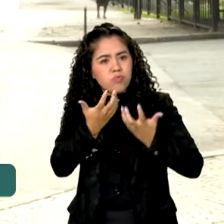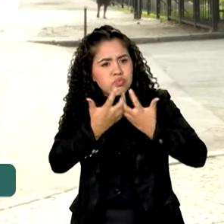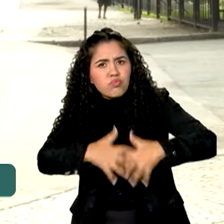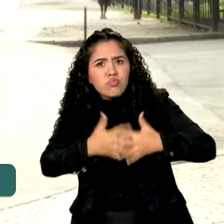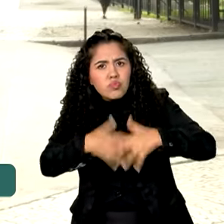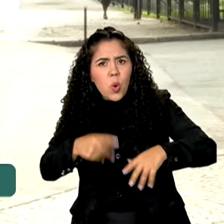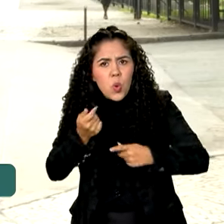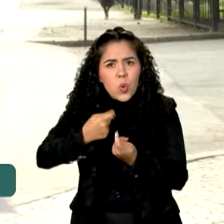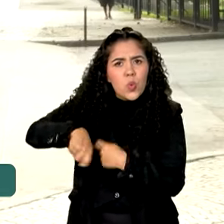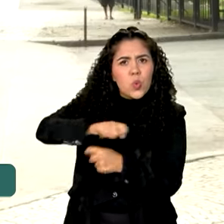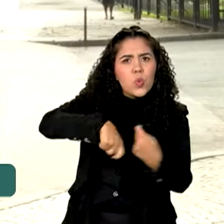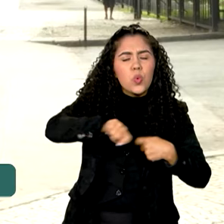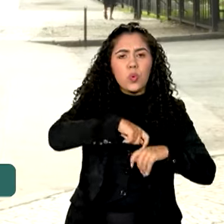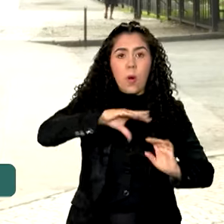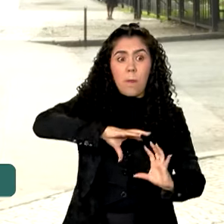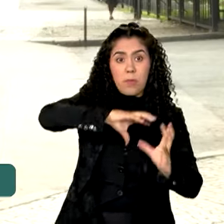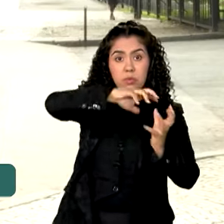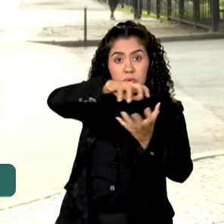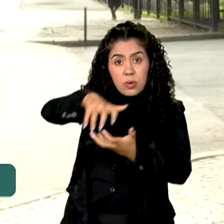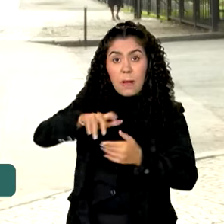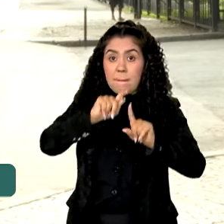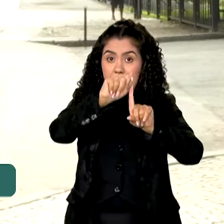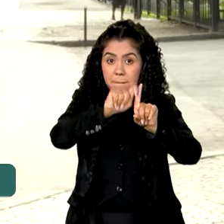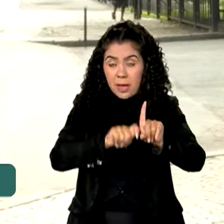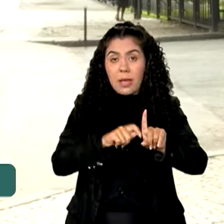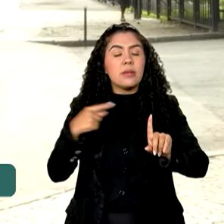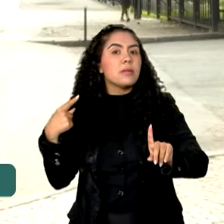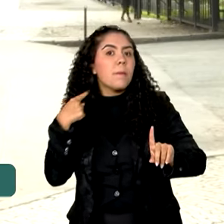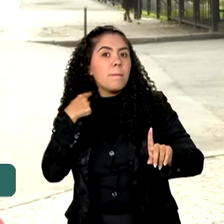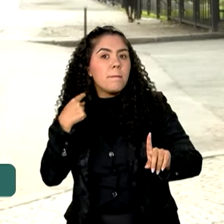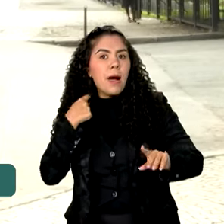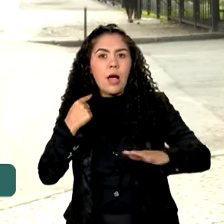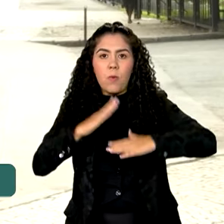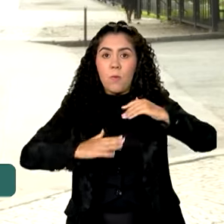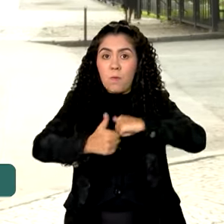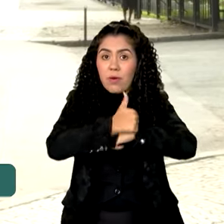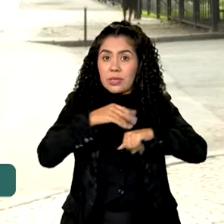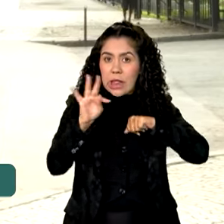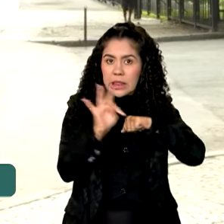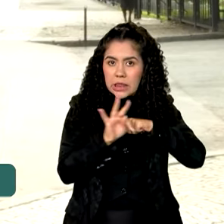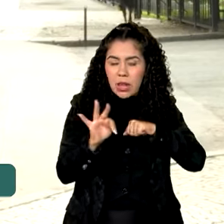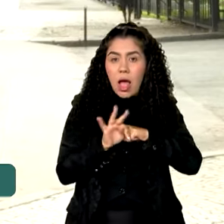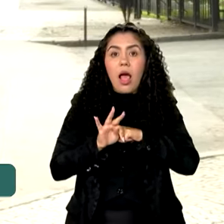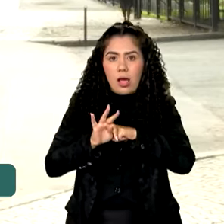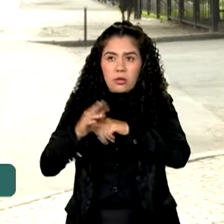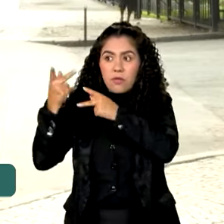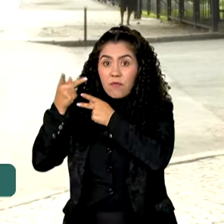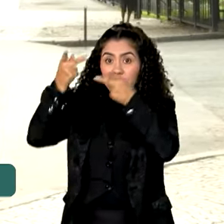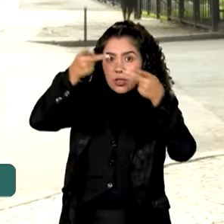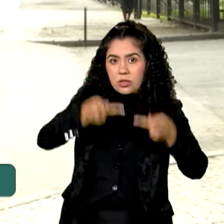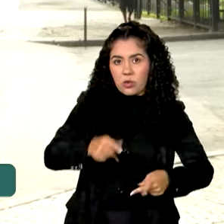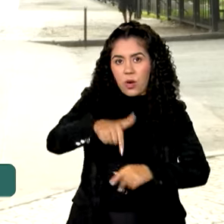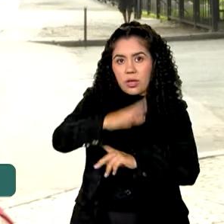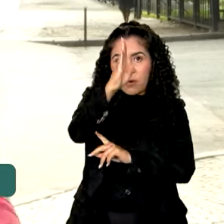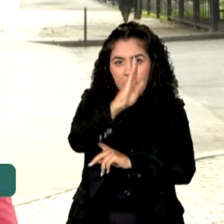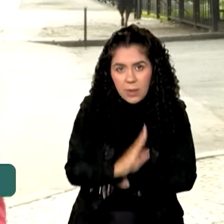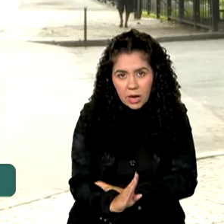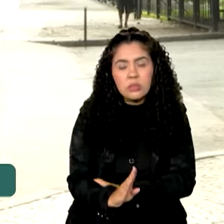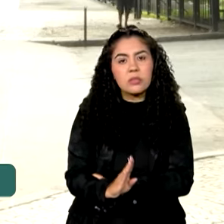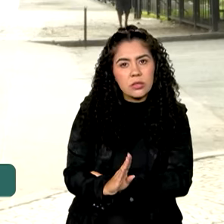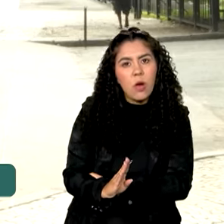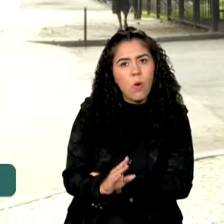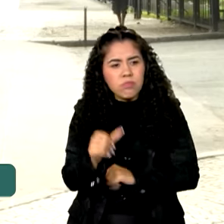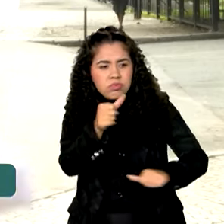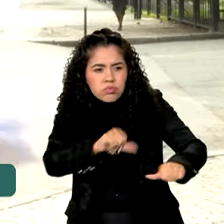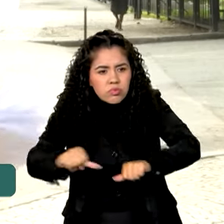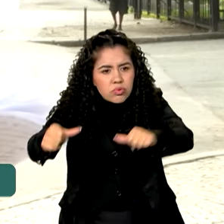economia mundial. Em maio, técnicos do FMI visitaram o Brasil e foi logo após essa visita que